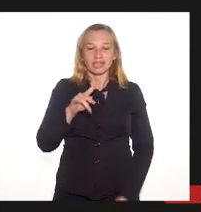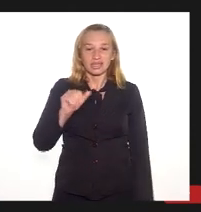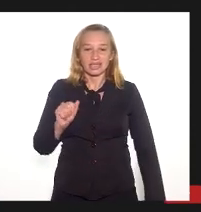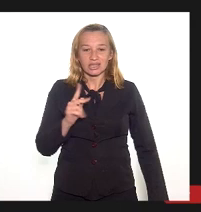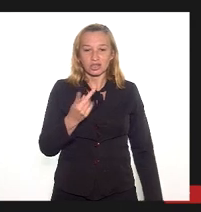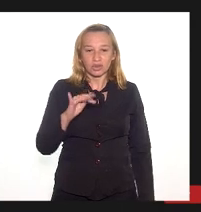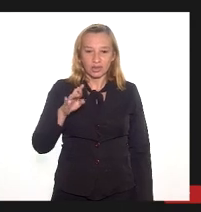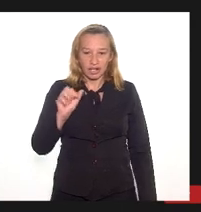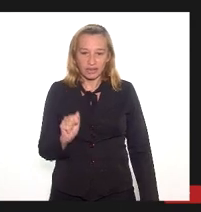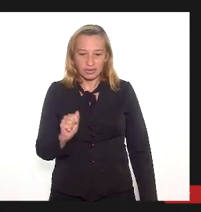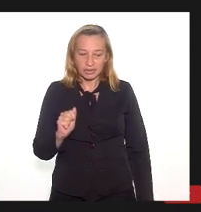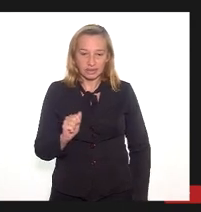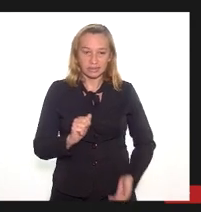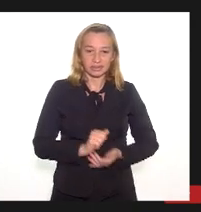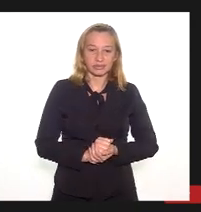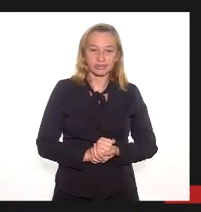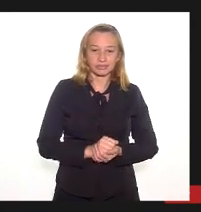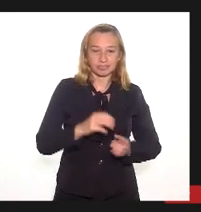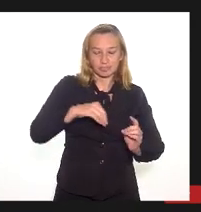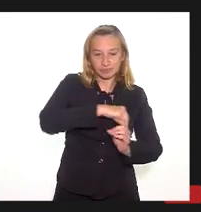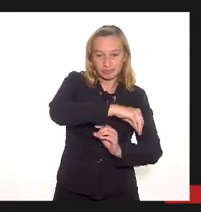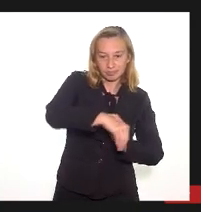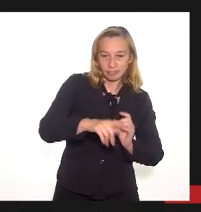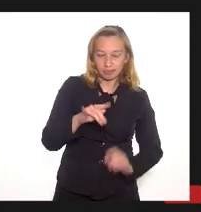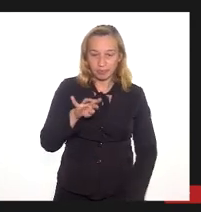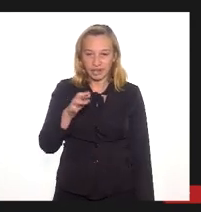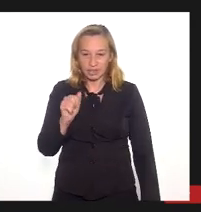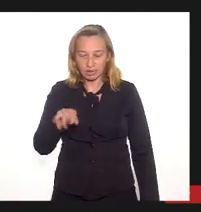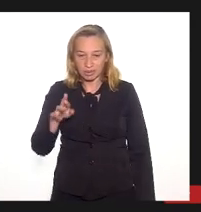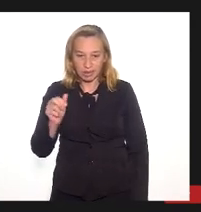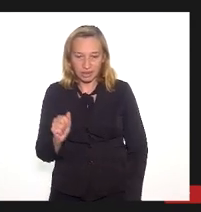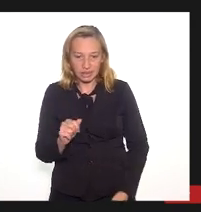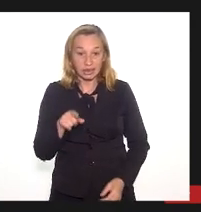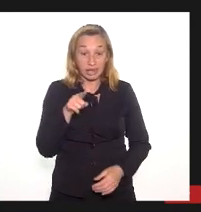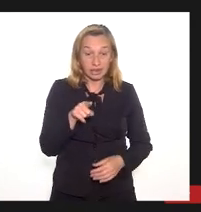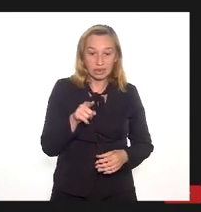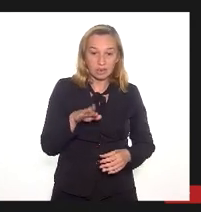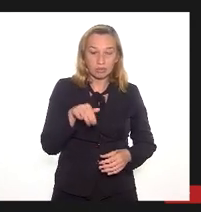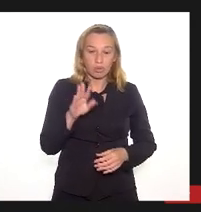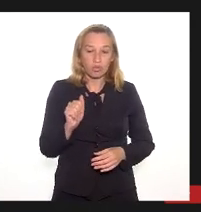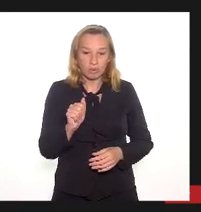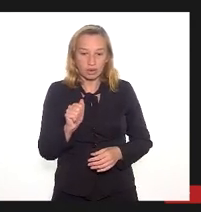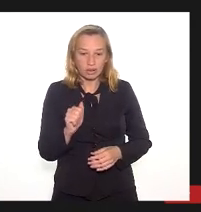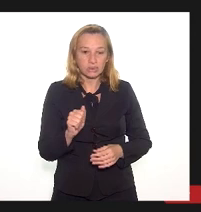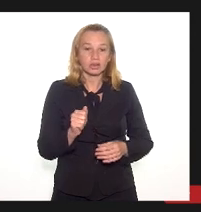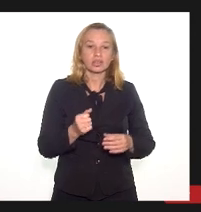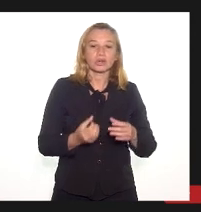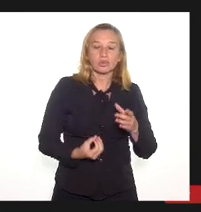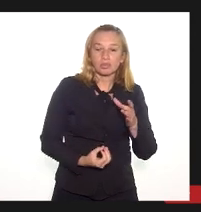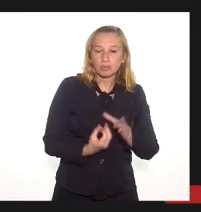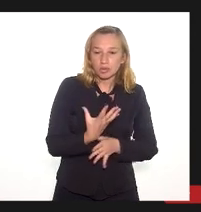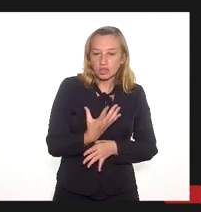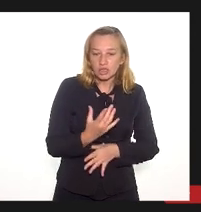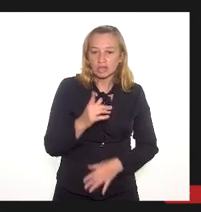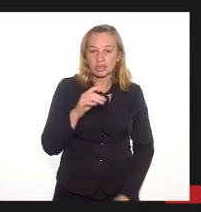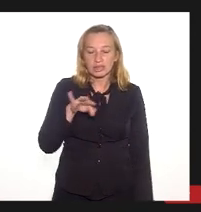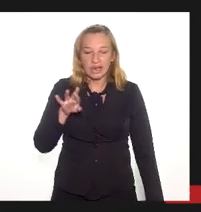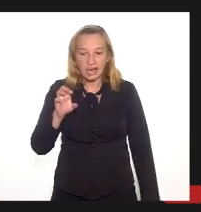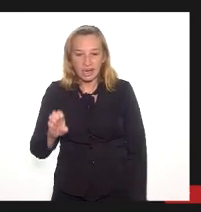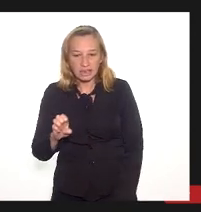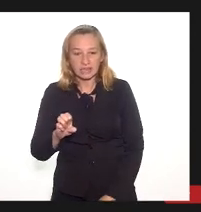hidrográficas no entorno da Baía de Guanabara. O campo do Bomba, esse projeto do SEARJ, se encontra na bacia do Iguaçu.